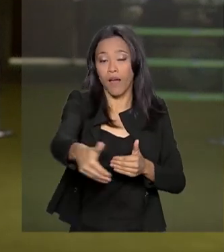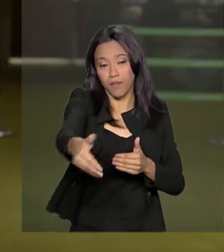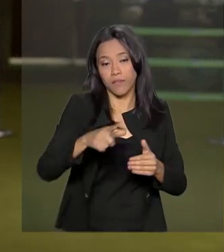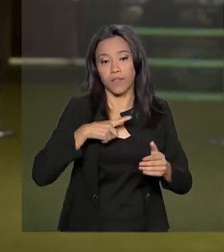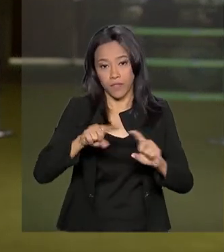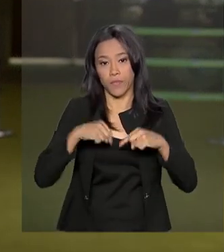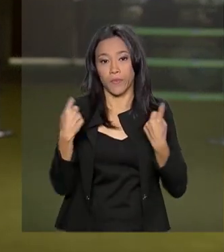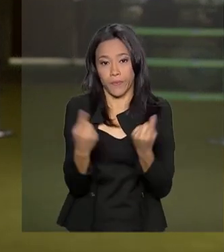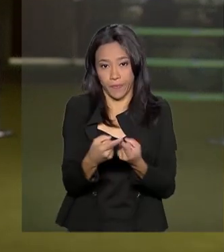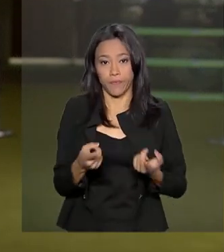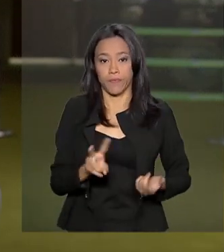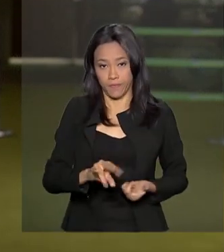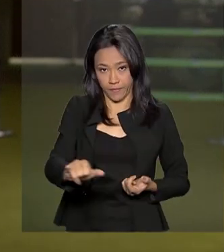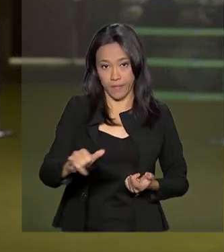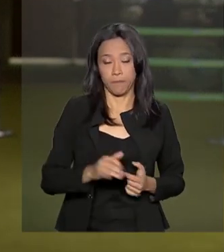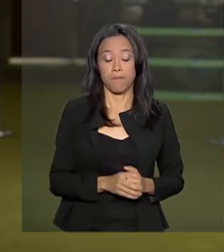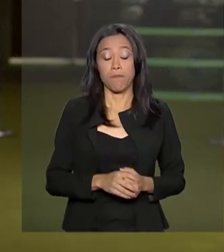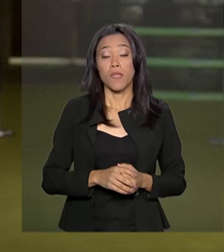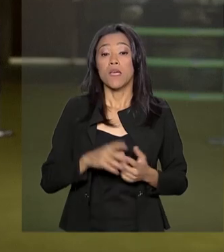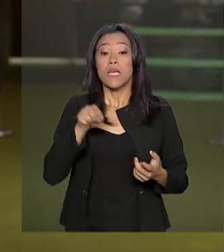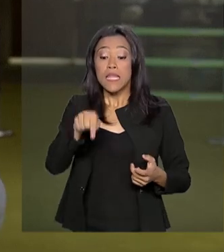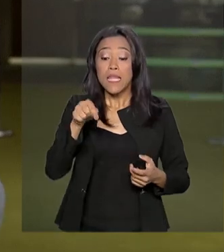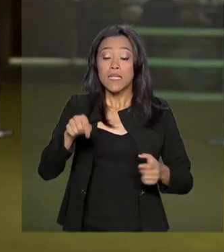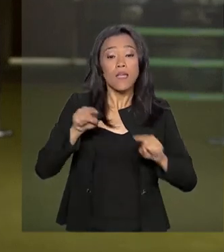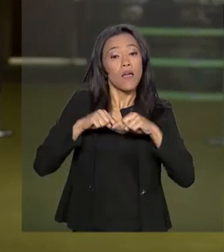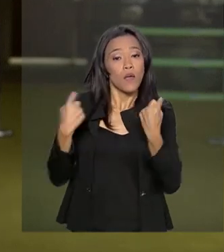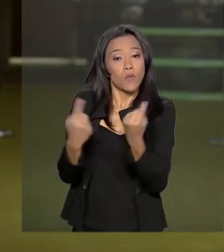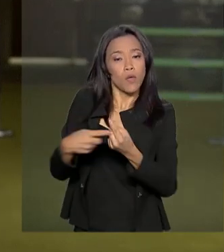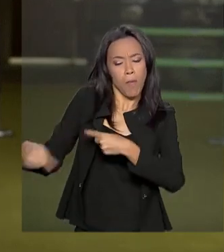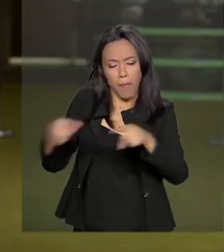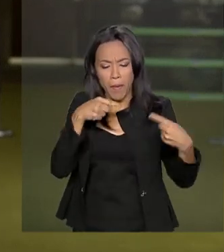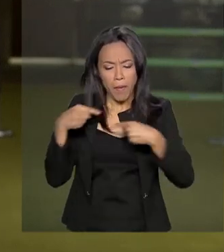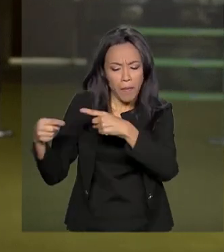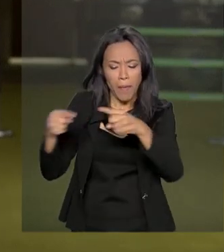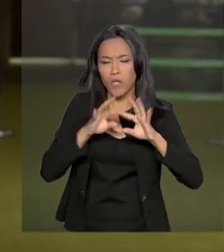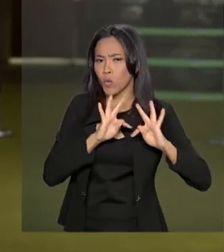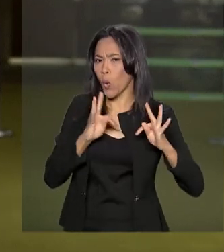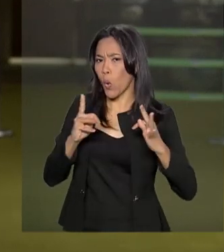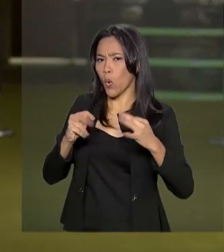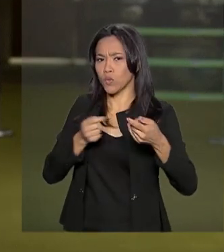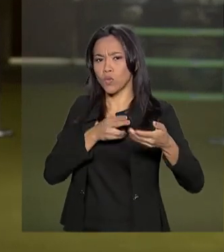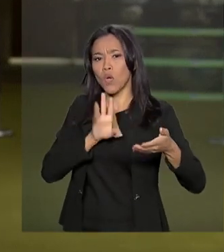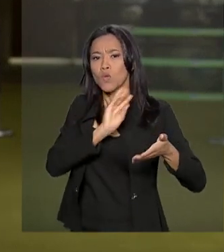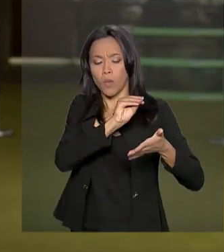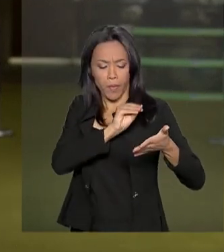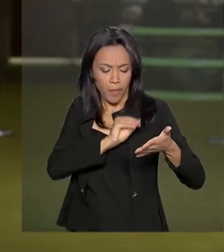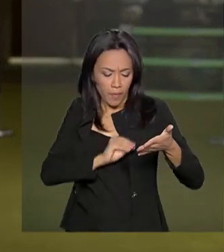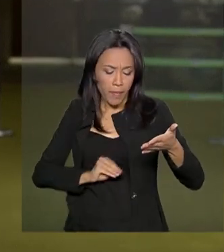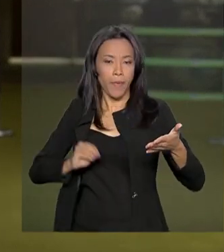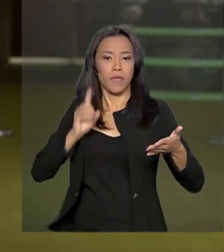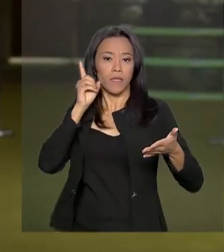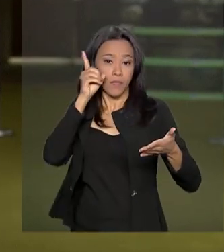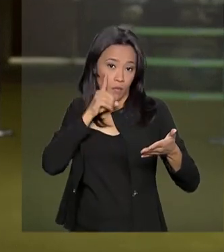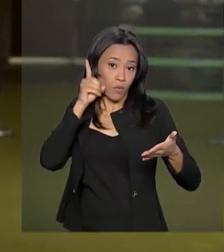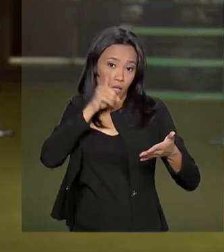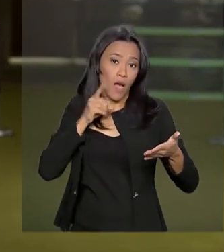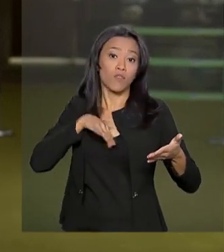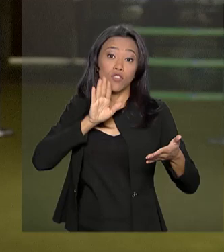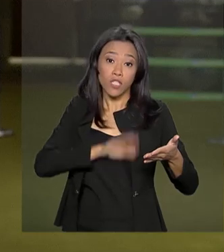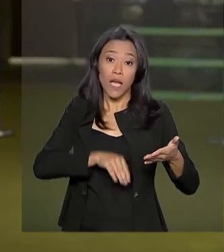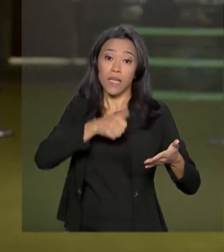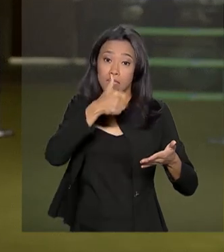Ficou acordado que, para a sessão de debate, todos os deputados inscritos vão poder falar. Já são 115